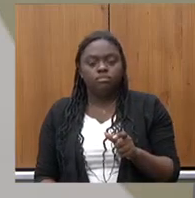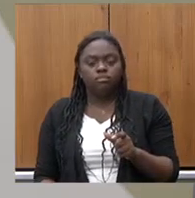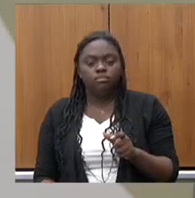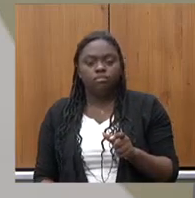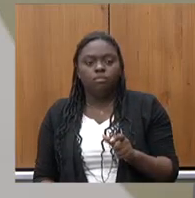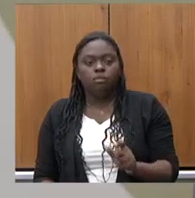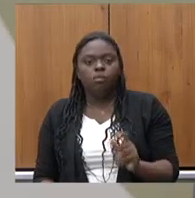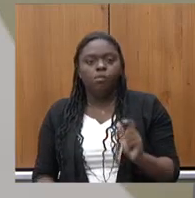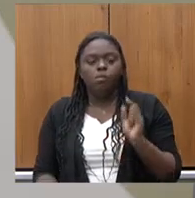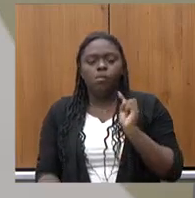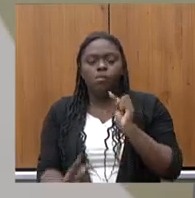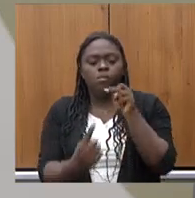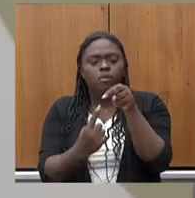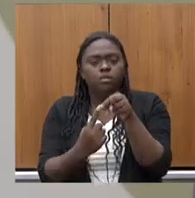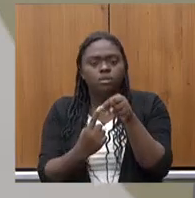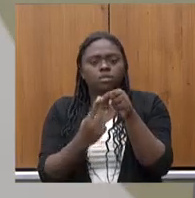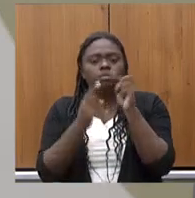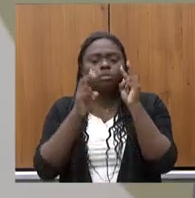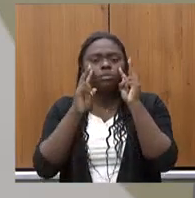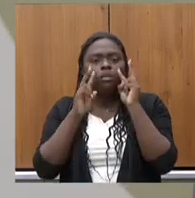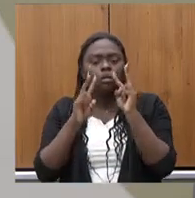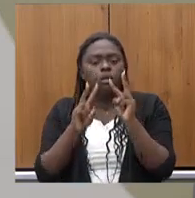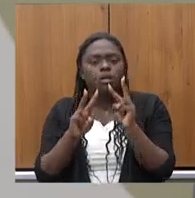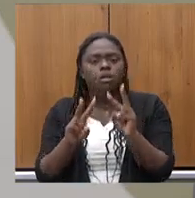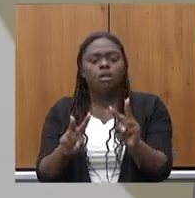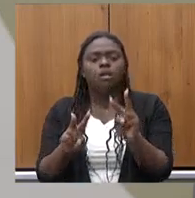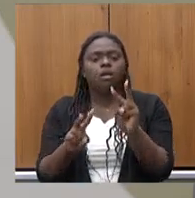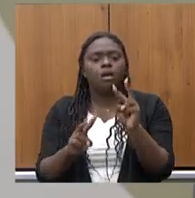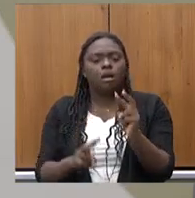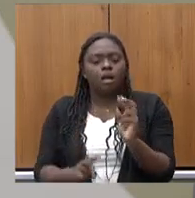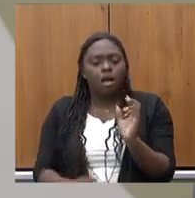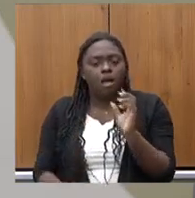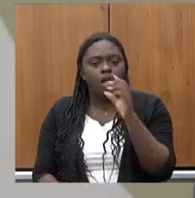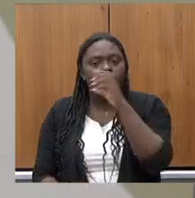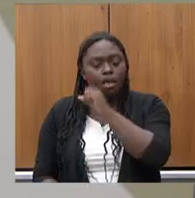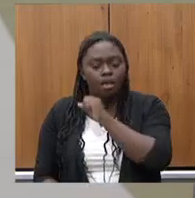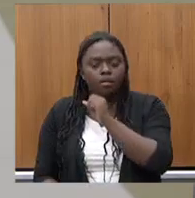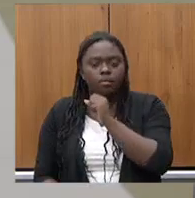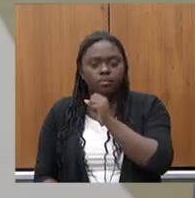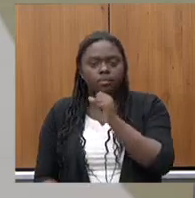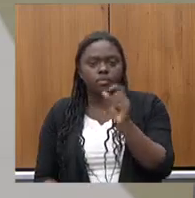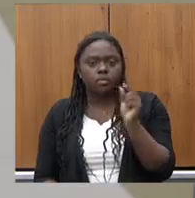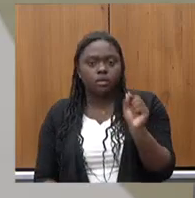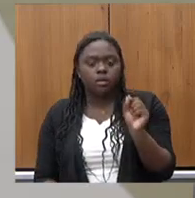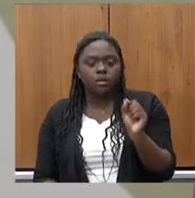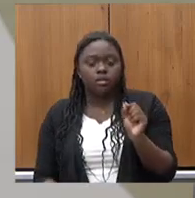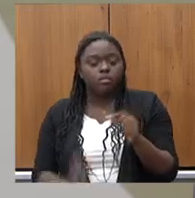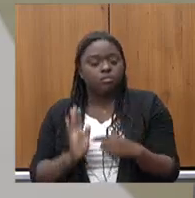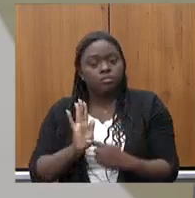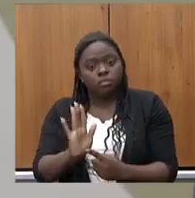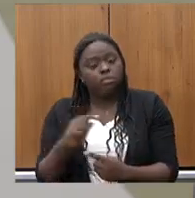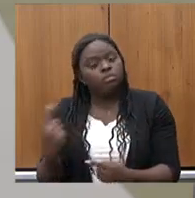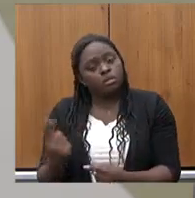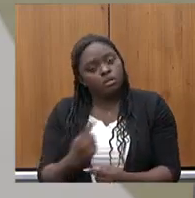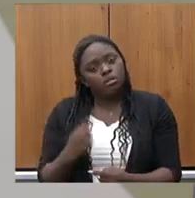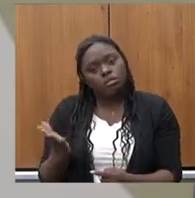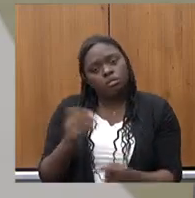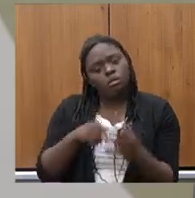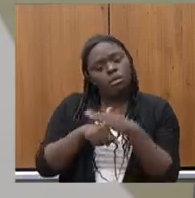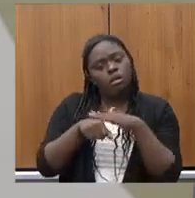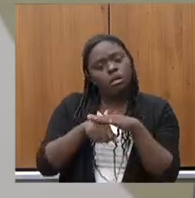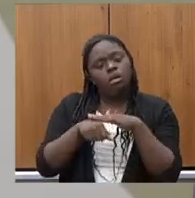uma visão uma justificativa racional para isso apresenta para a gente vamos conversar